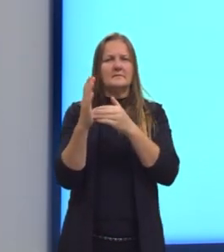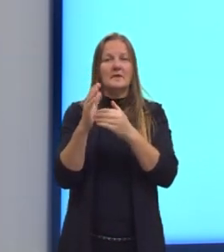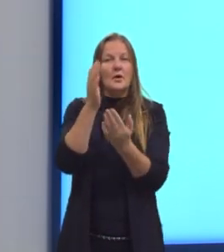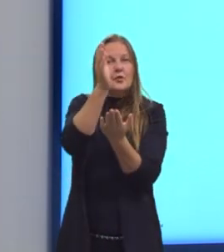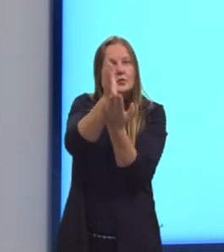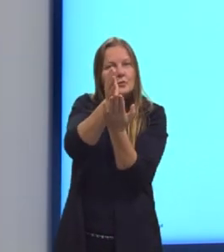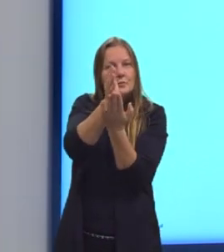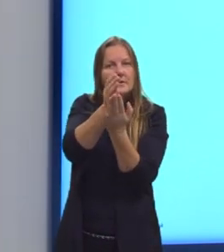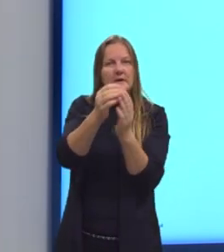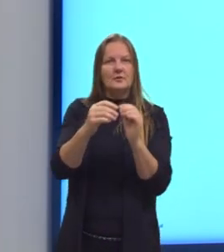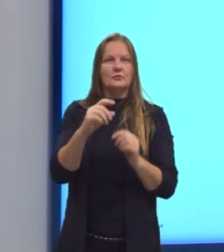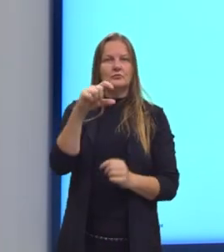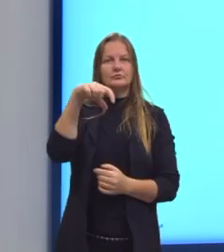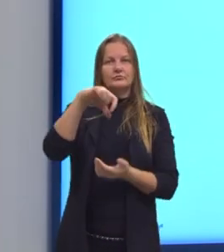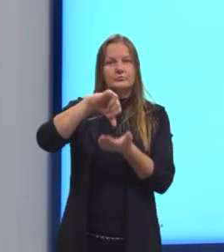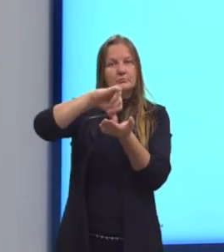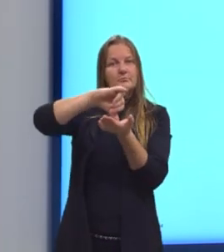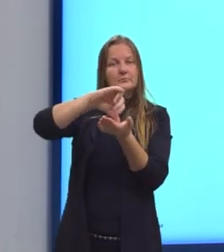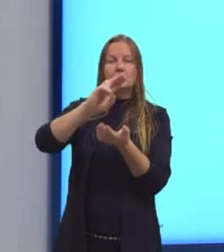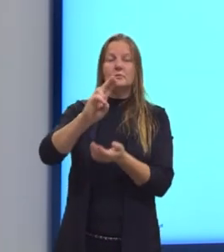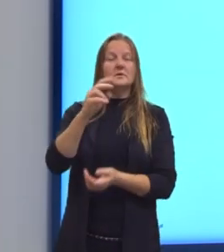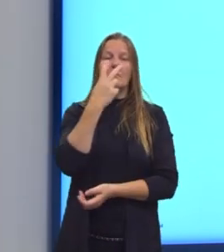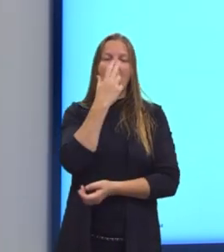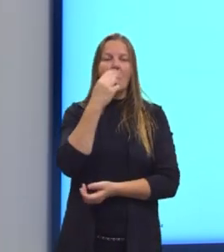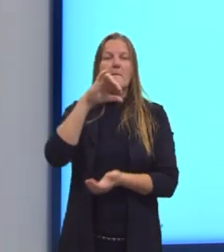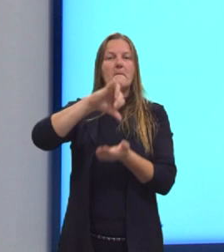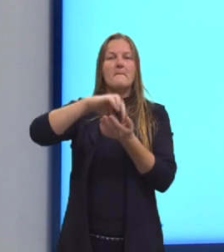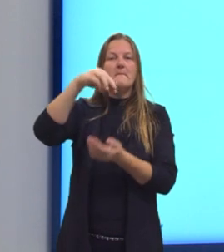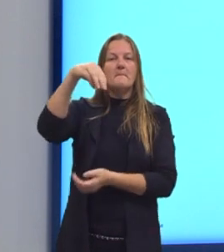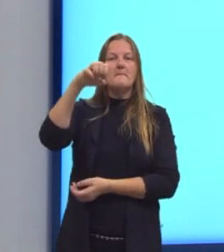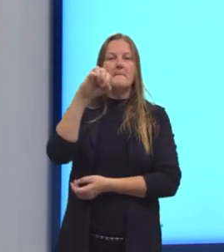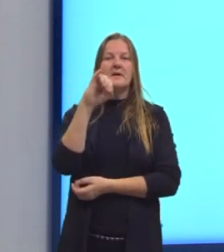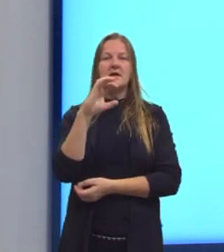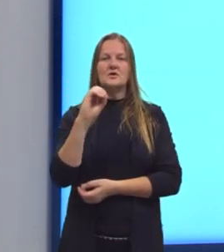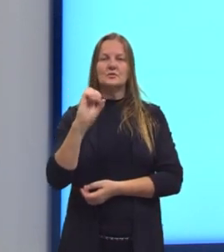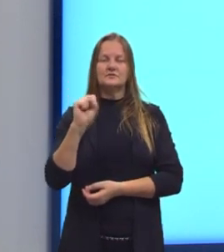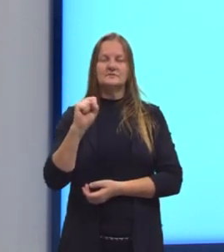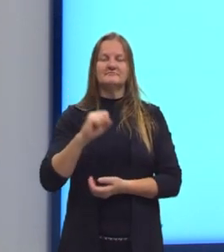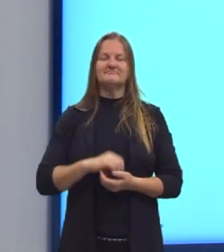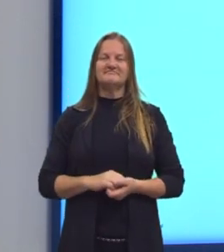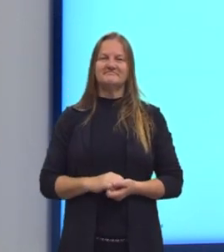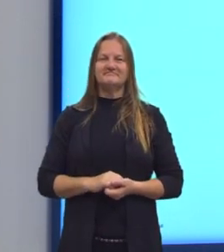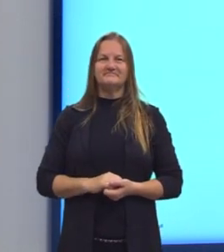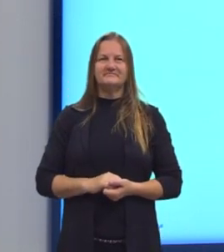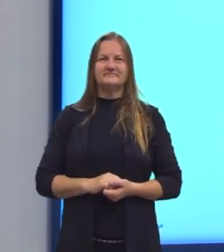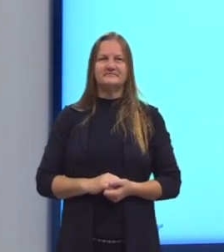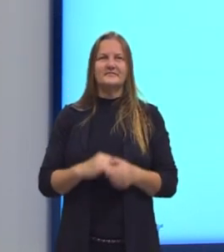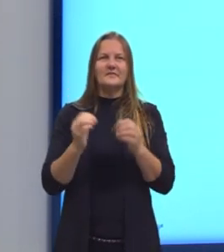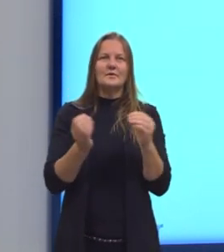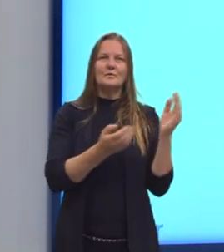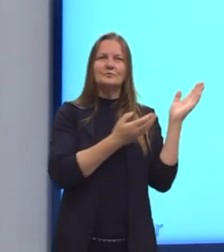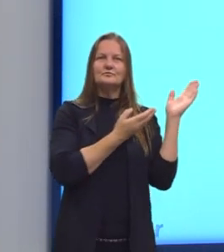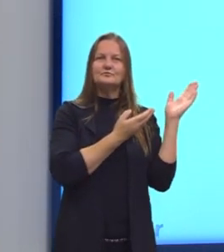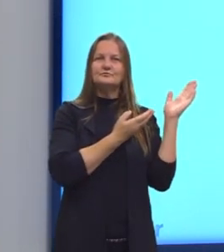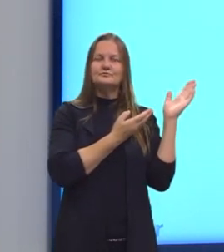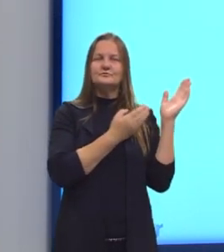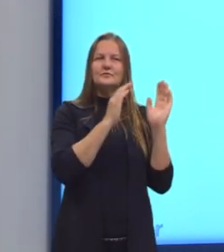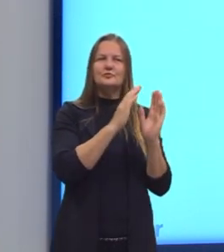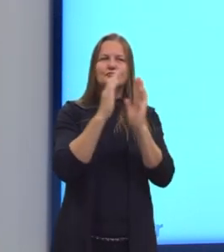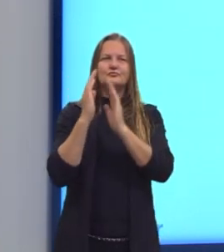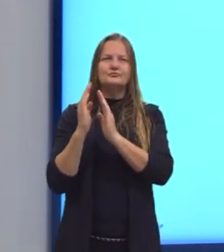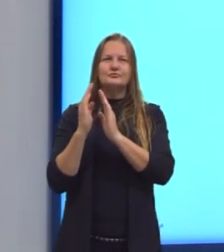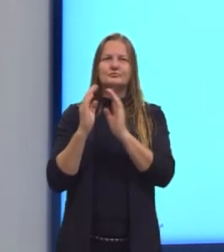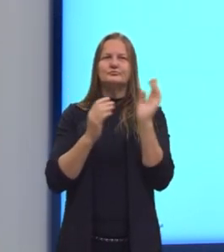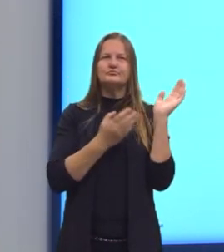recebem o nome de meios. Então, seria o B e o C. Ao lado, nós temos a representação